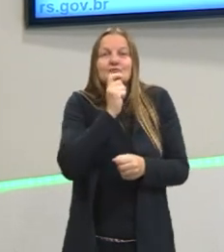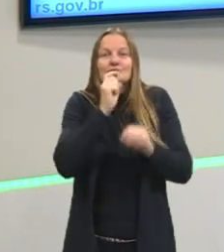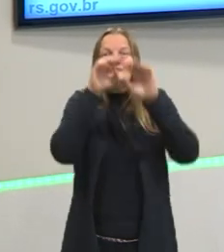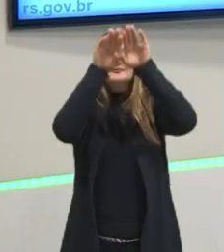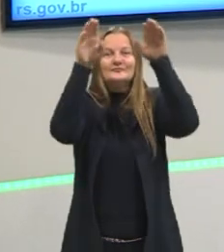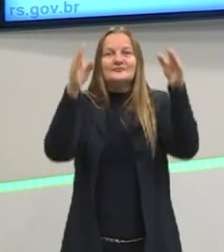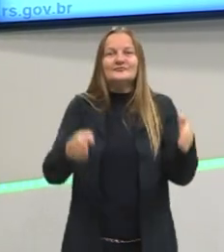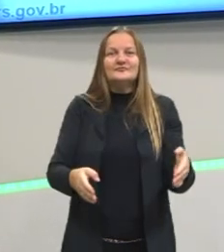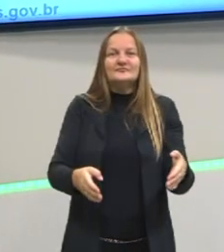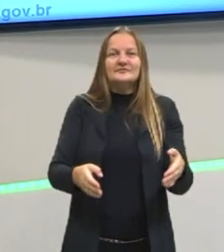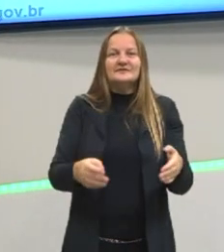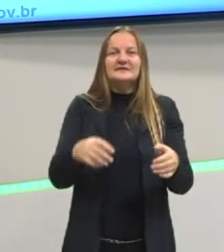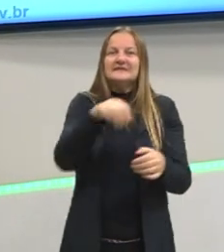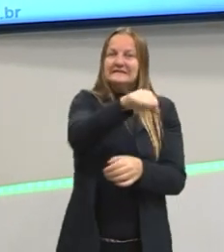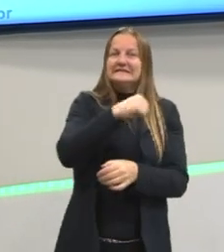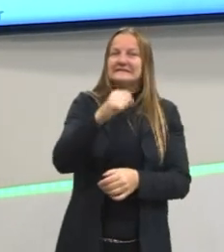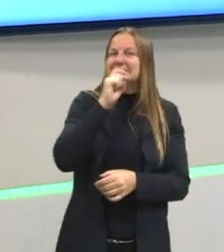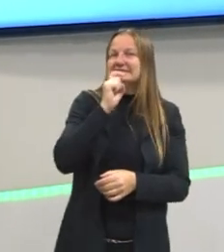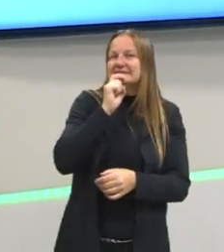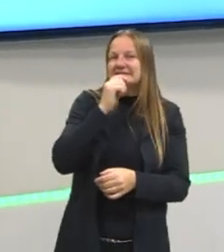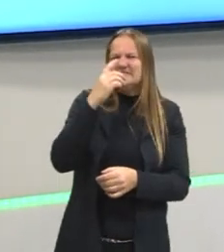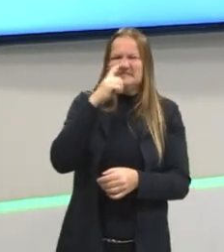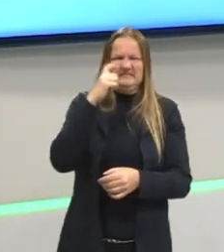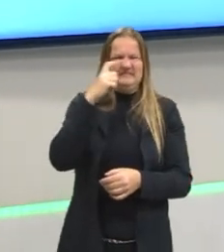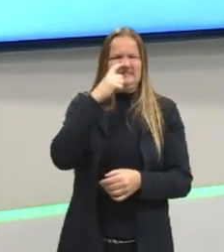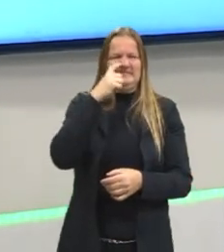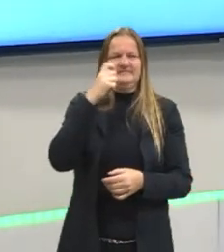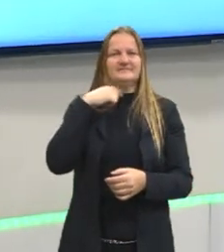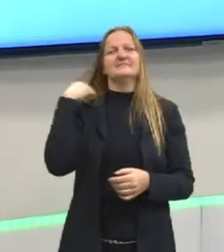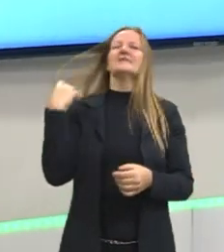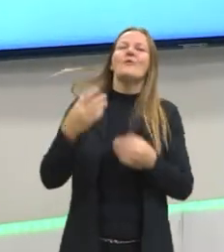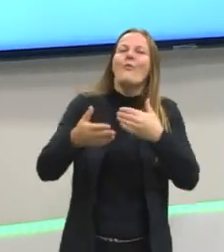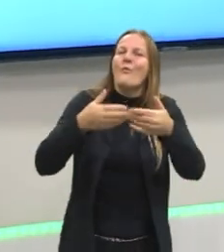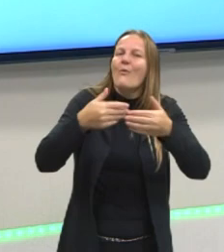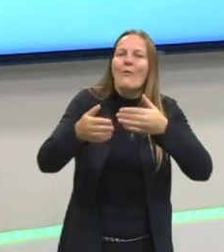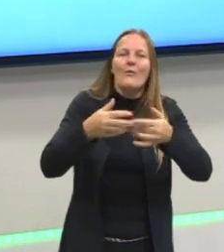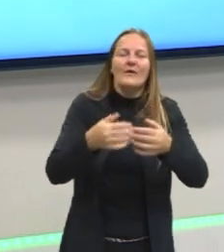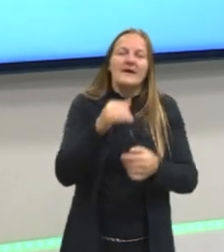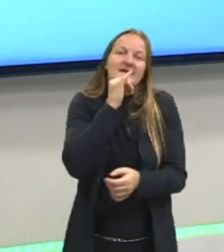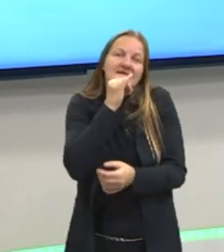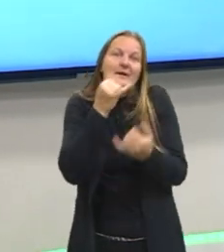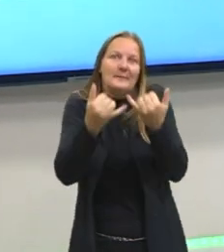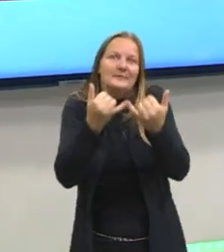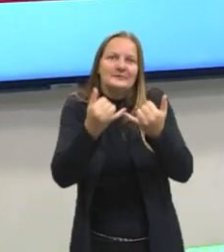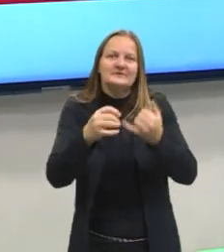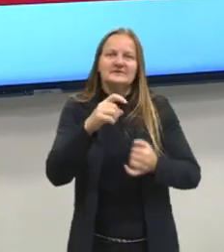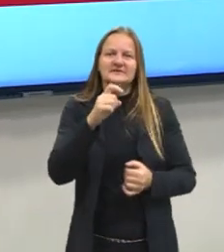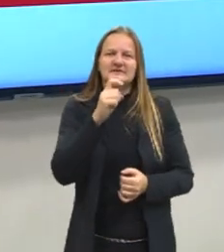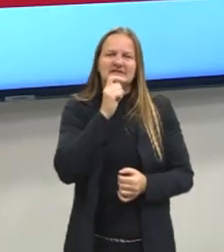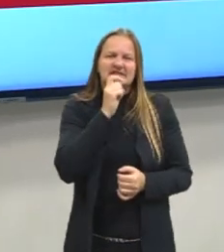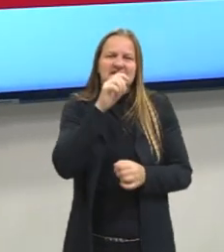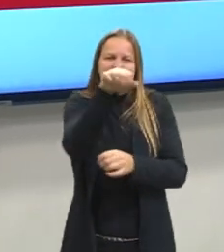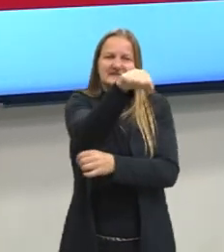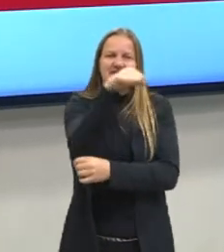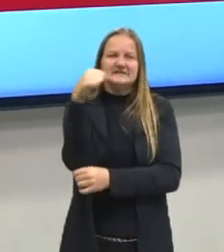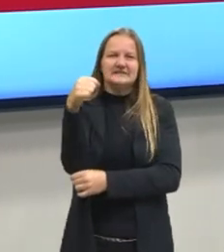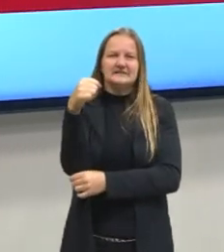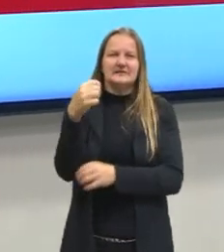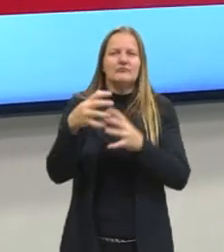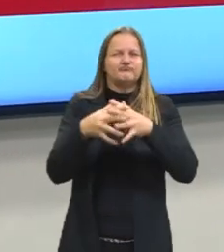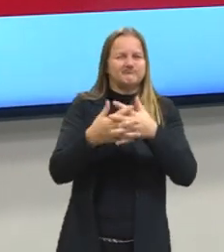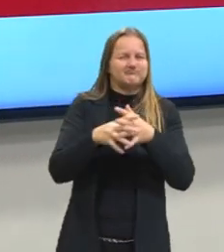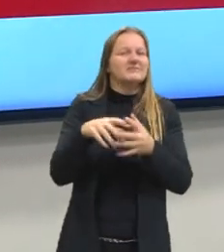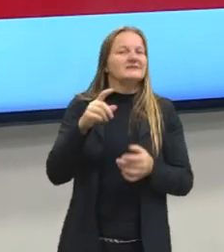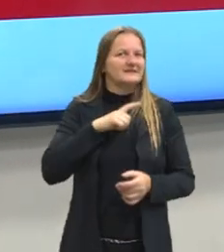Remoção de odores de qualquer forma, não só da geladeira. Eu trouxe o exemplo da geladeira, porque além de ser desagradável, ela é comum de